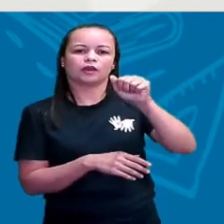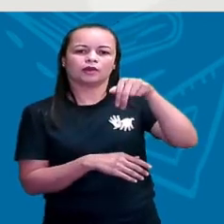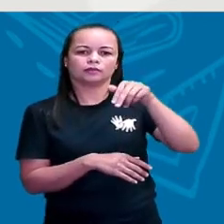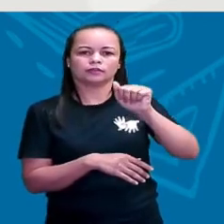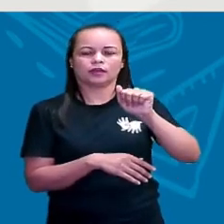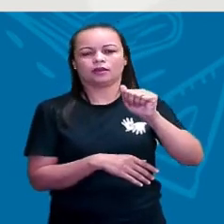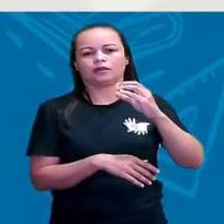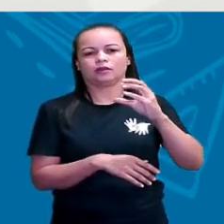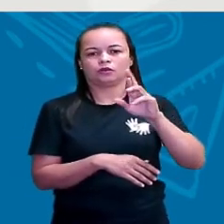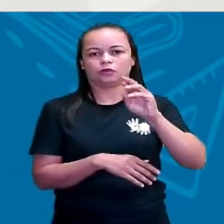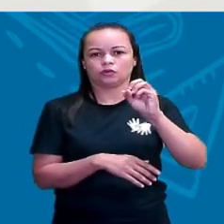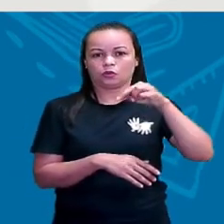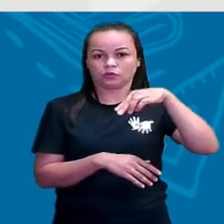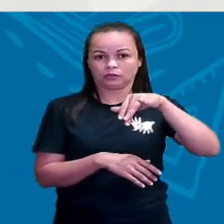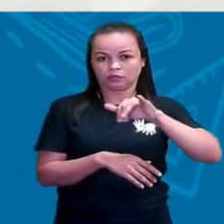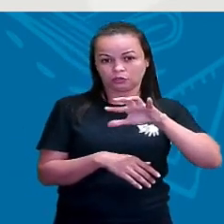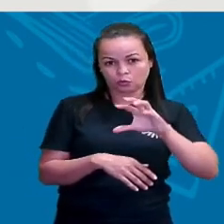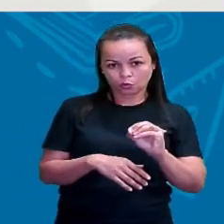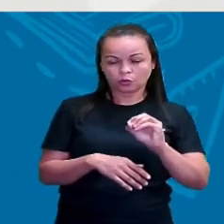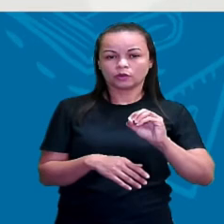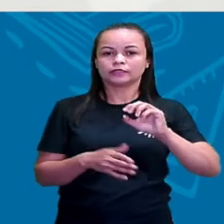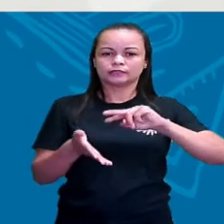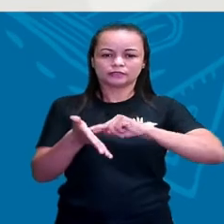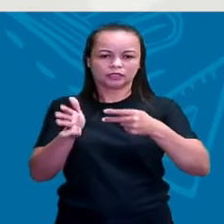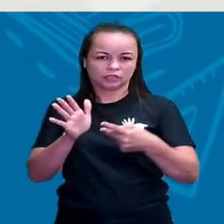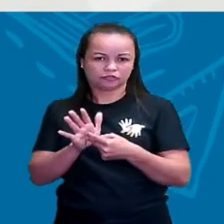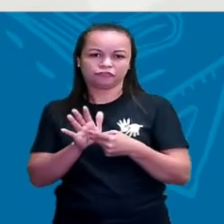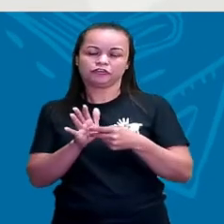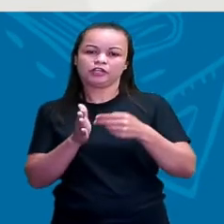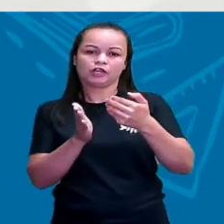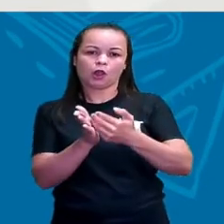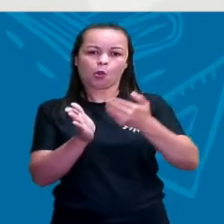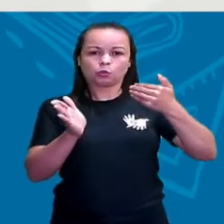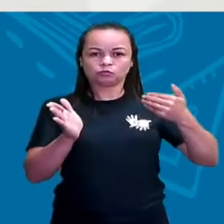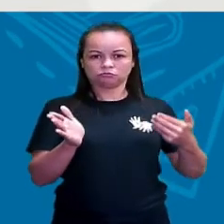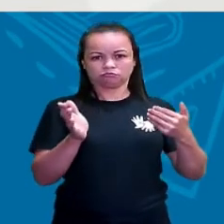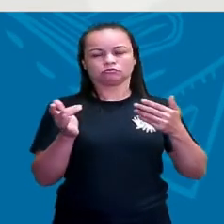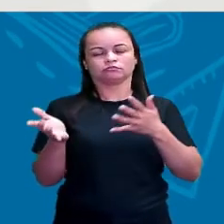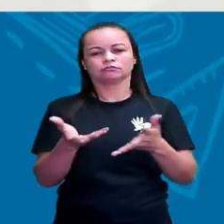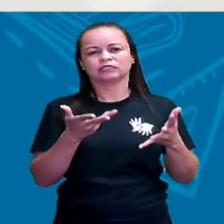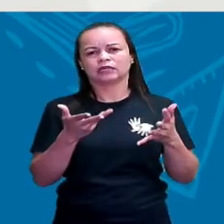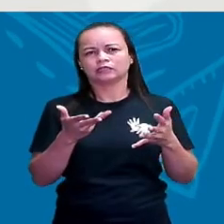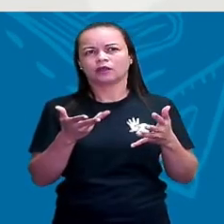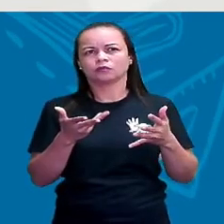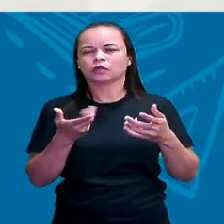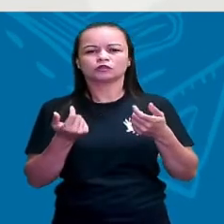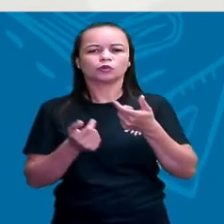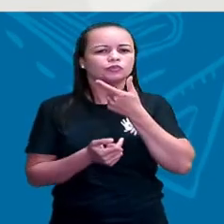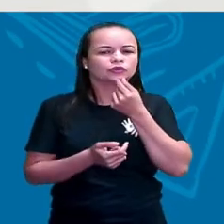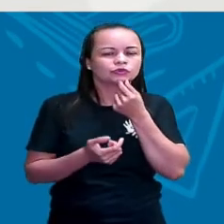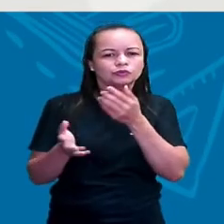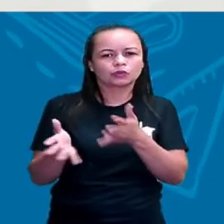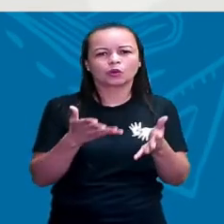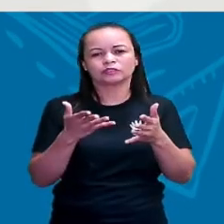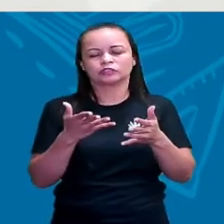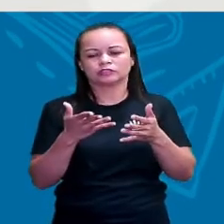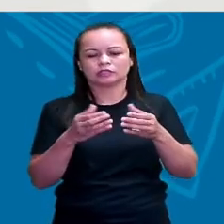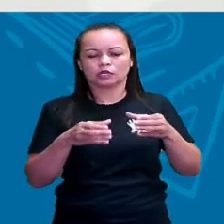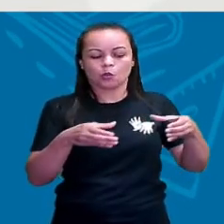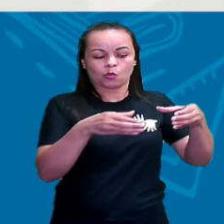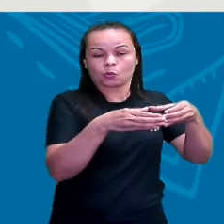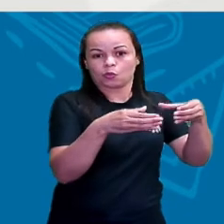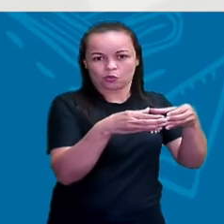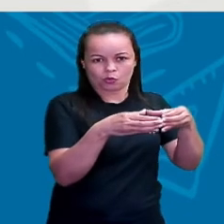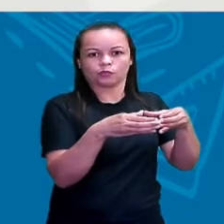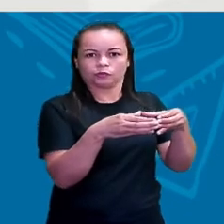do seu tempo. Por exemplo, os cidadãos na Grécia Antiga eram apenas os homens. Que faziam parte de determinado grupo